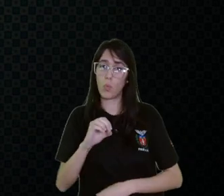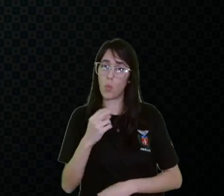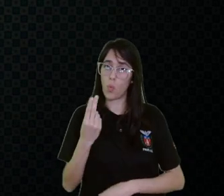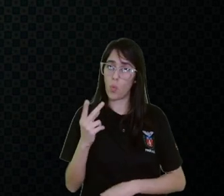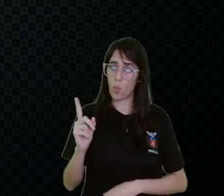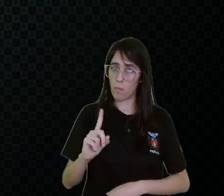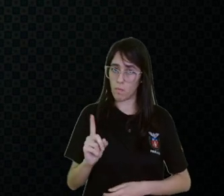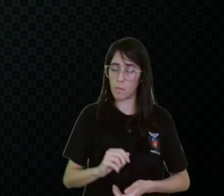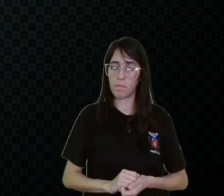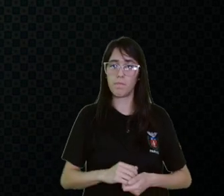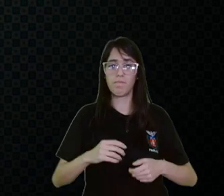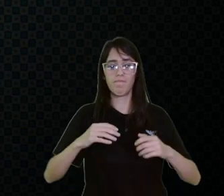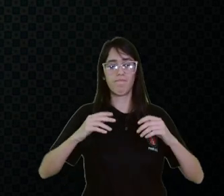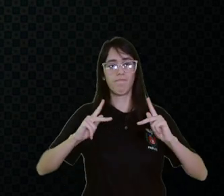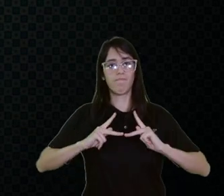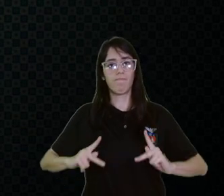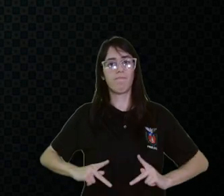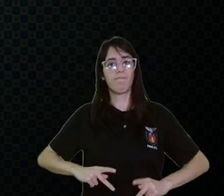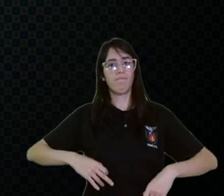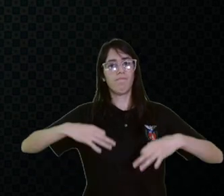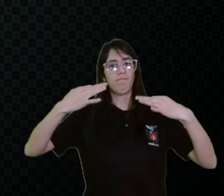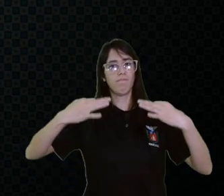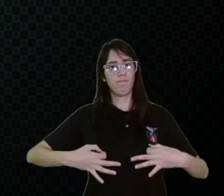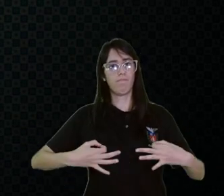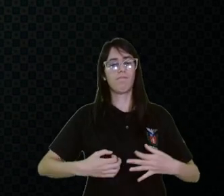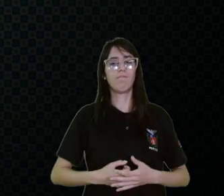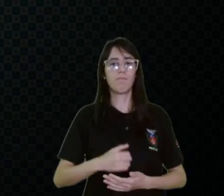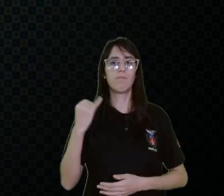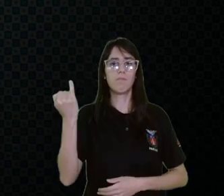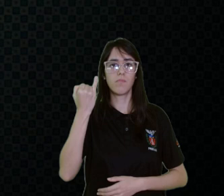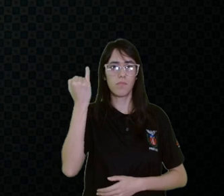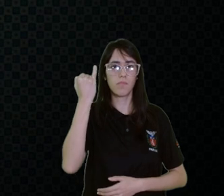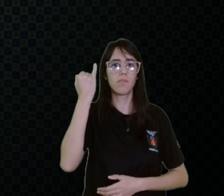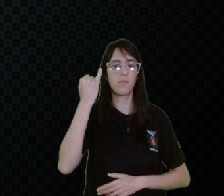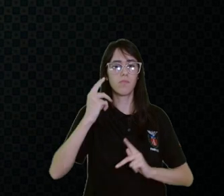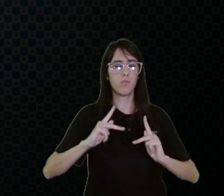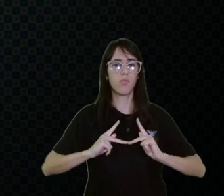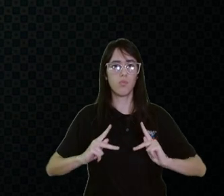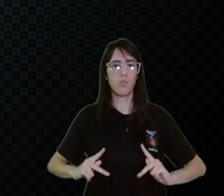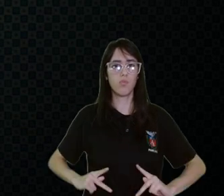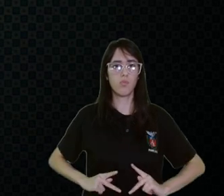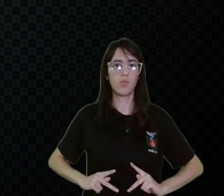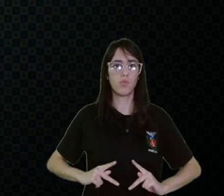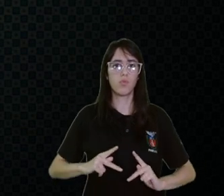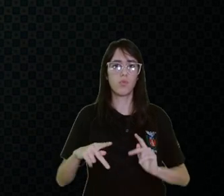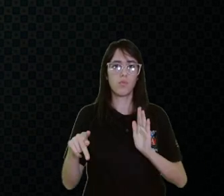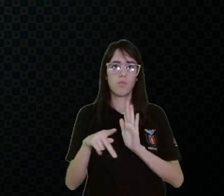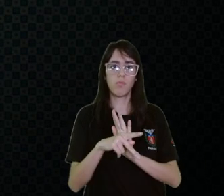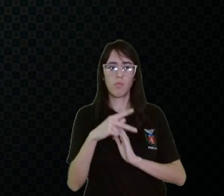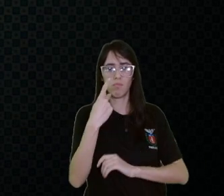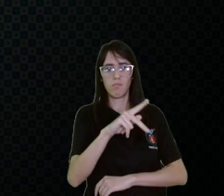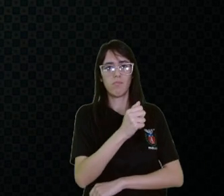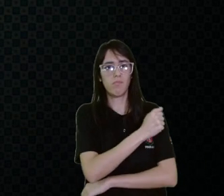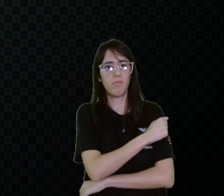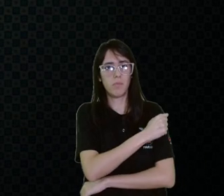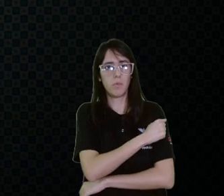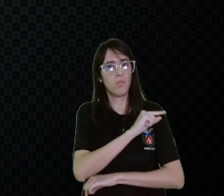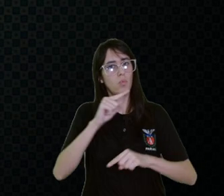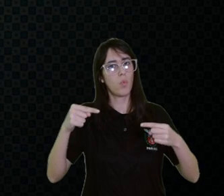a adequação postural, então, no conjunto escolar postural, prestes essa terminologia,